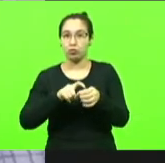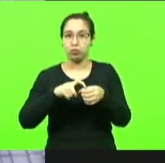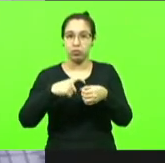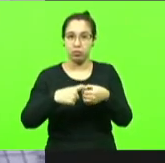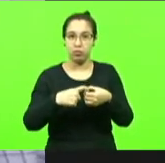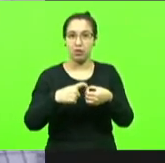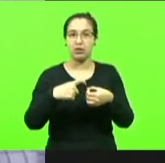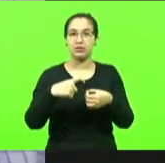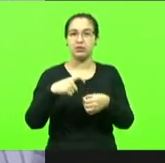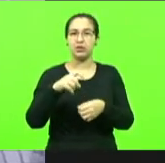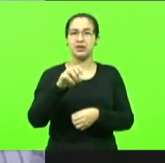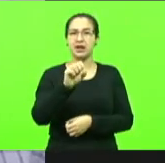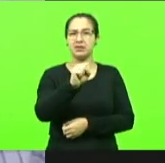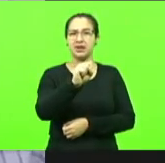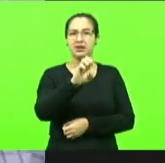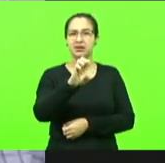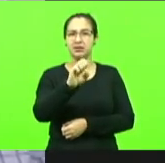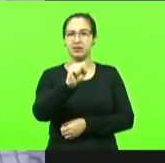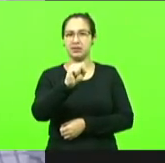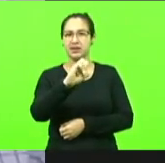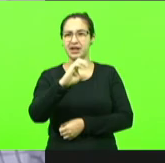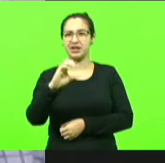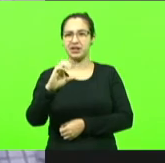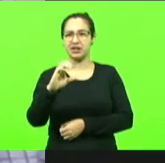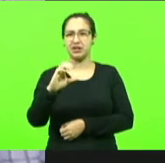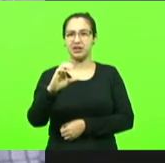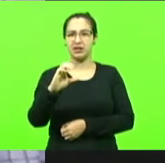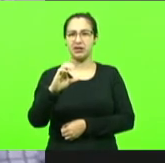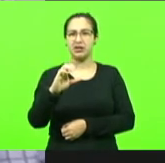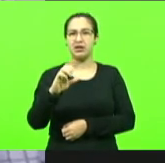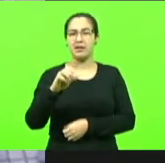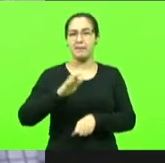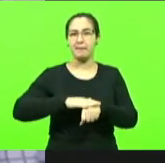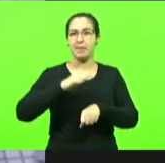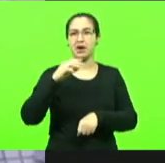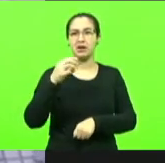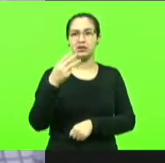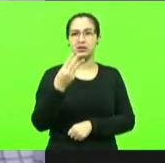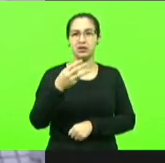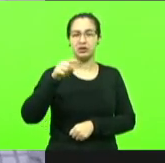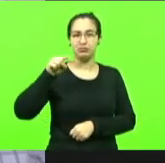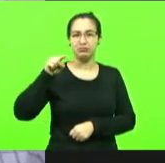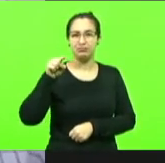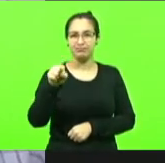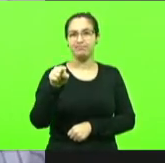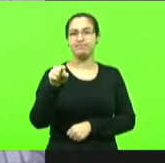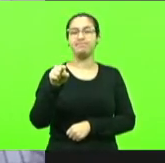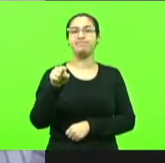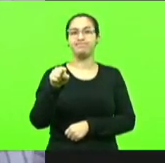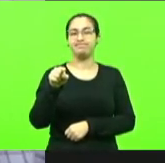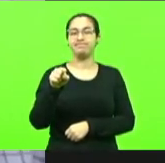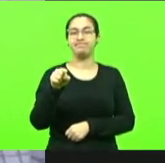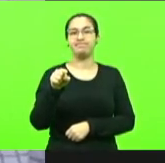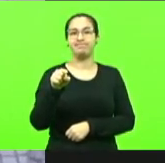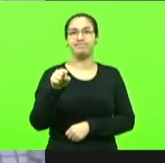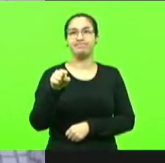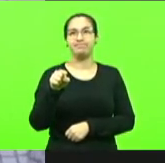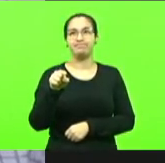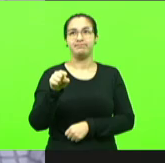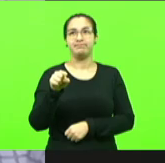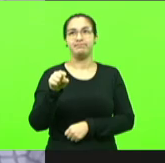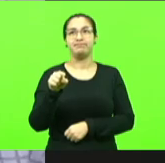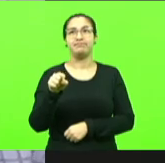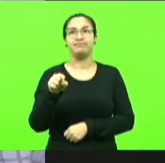Sesc com mais de 3 milhões de associados vamos dizer assim